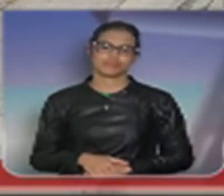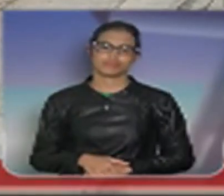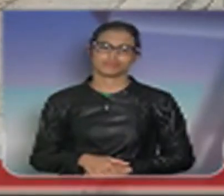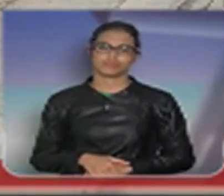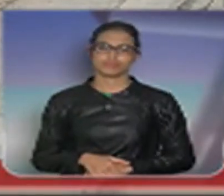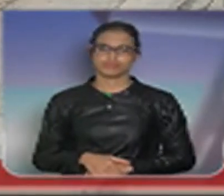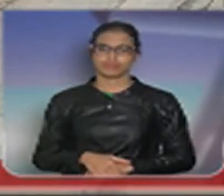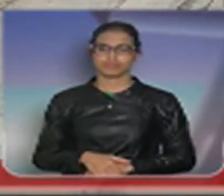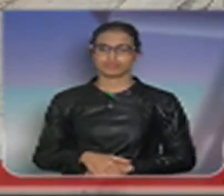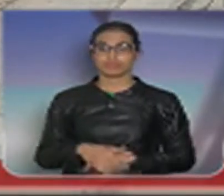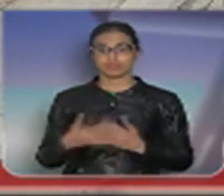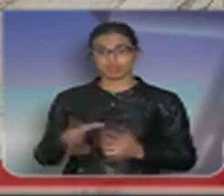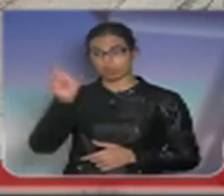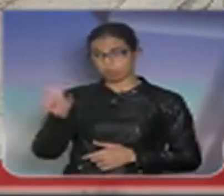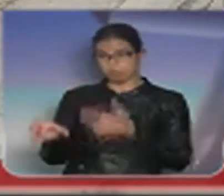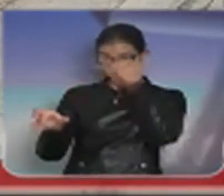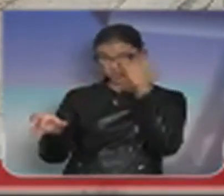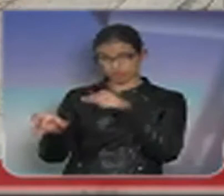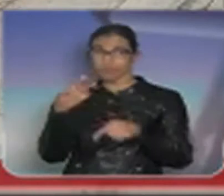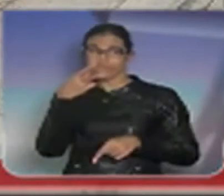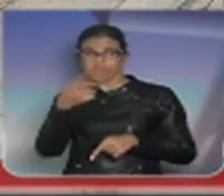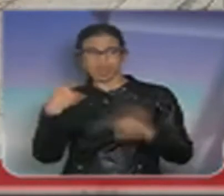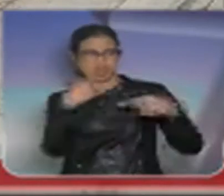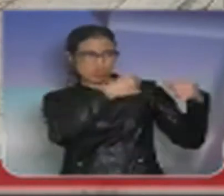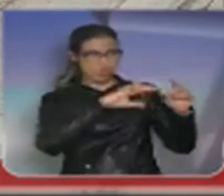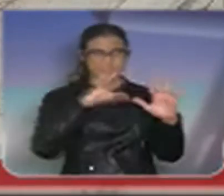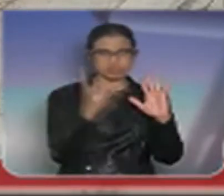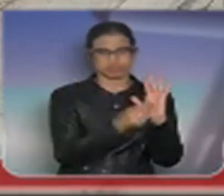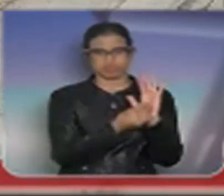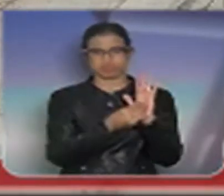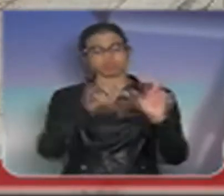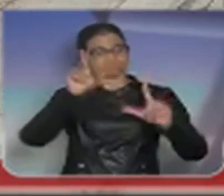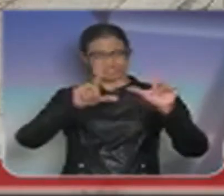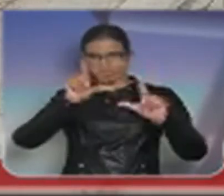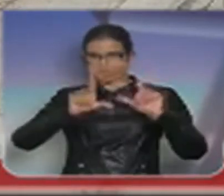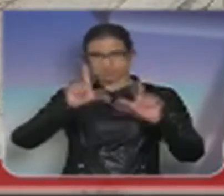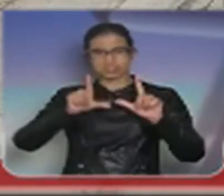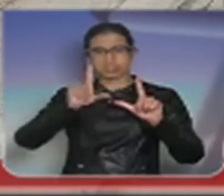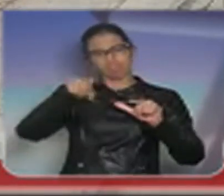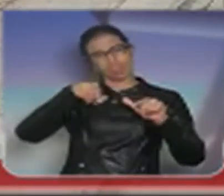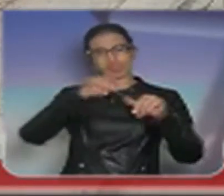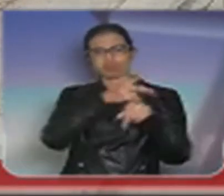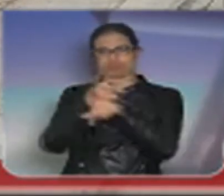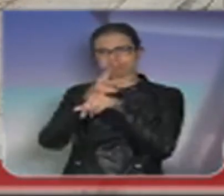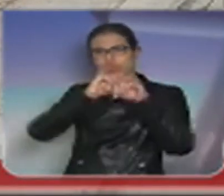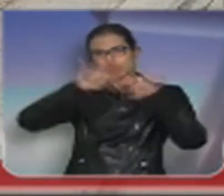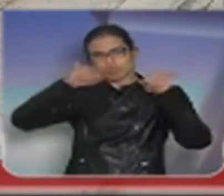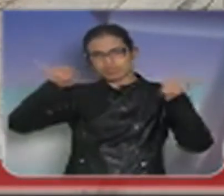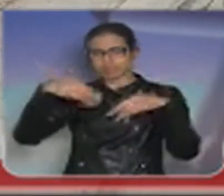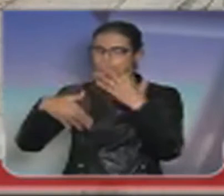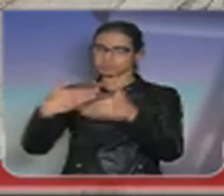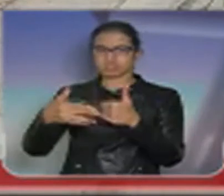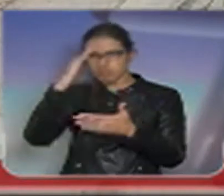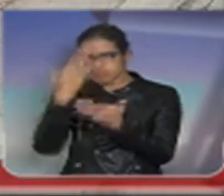é o tipo de pessoa que fala mal de tudo e de todos, é o tipo de meio de comunicação que, infelizmente, cada dia mais perde a credibilidade.